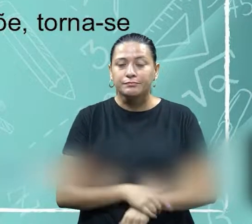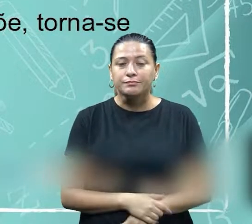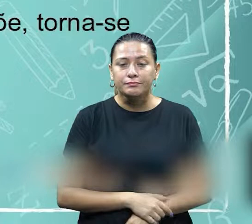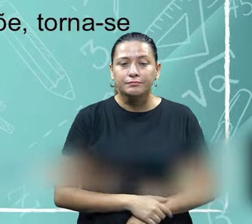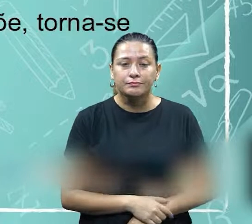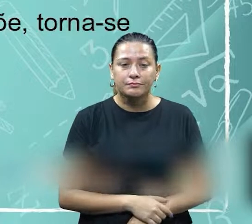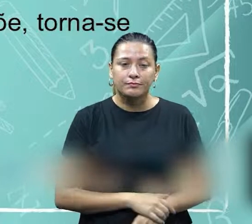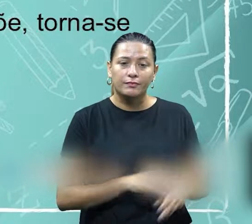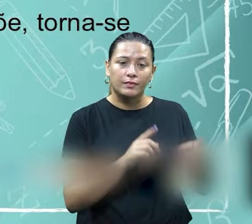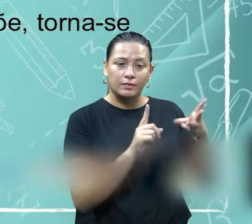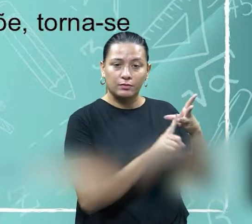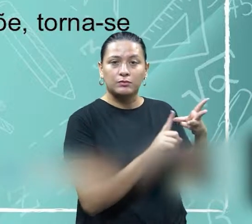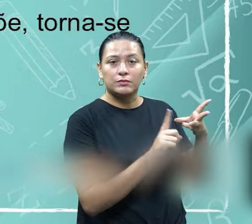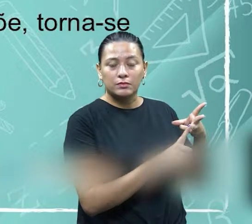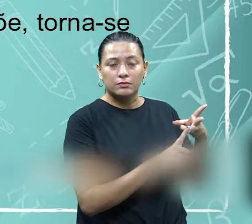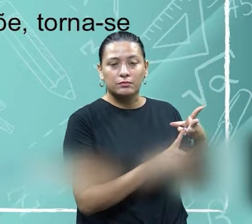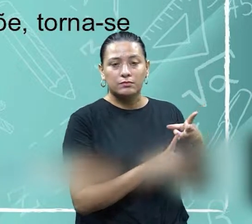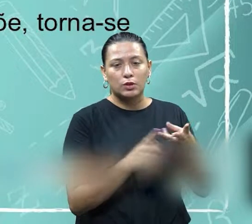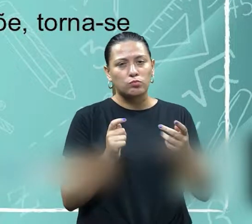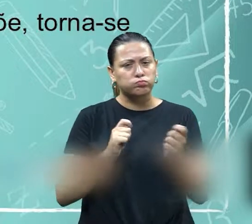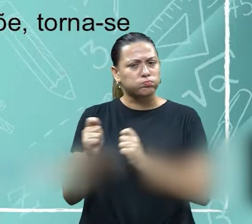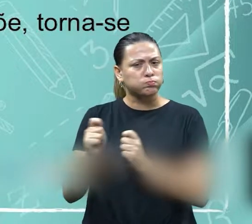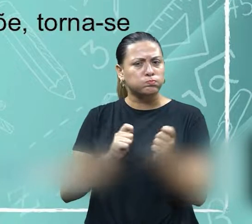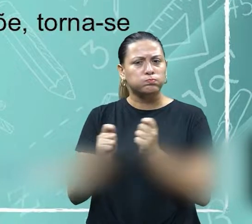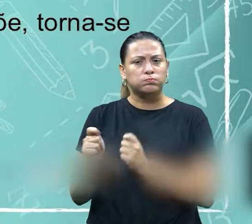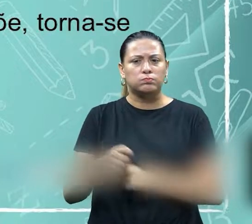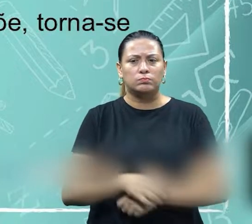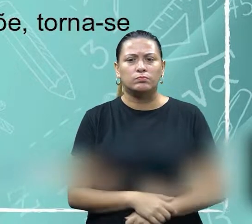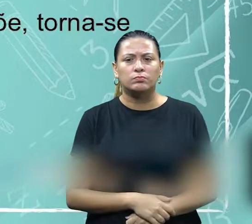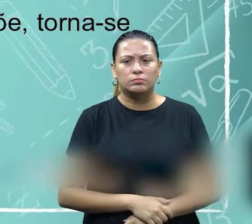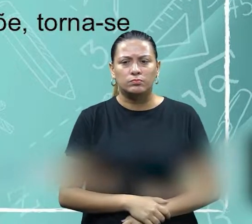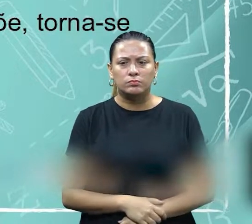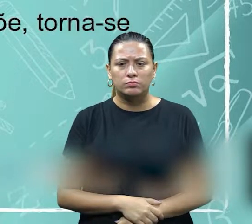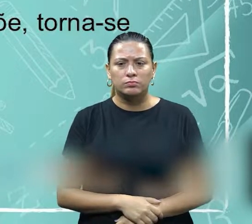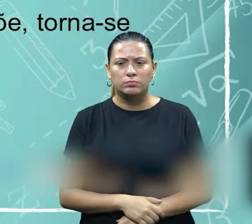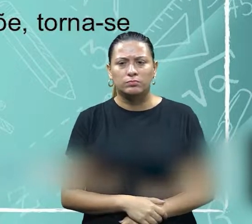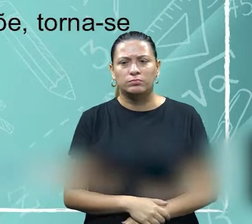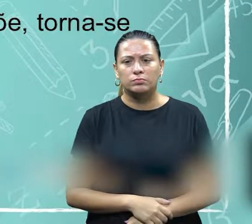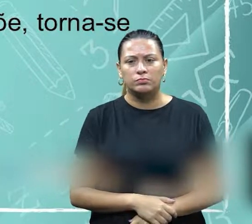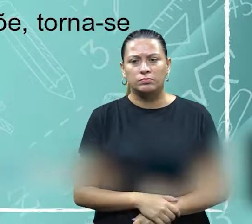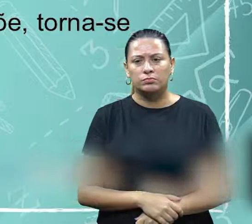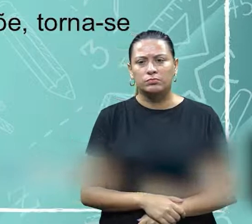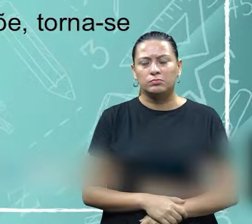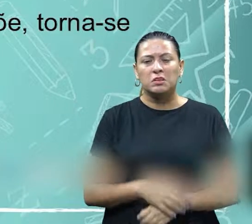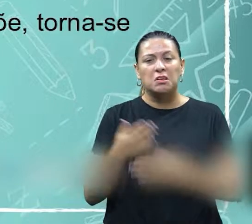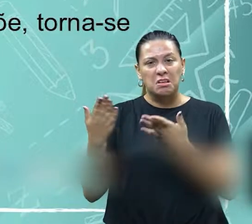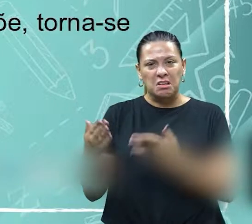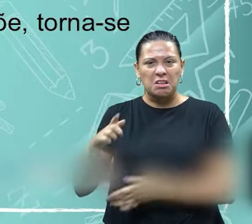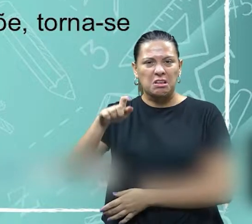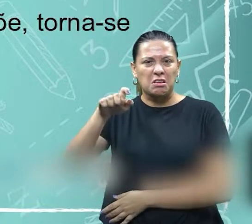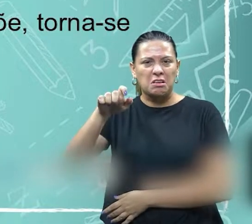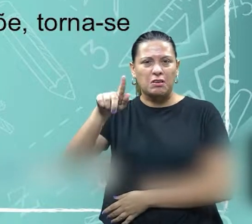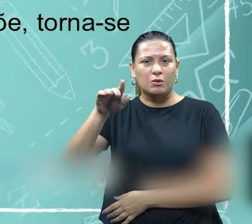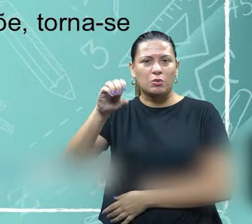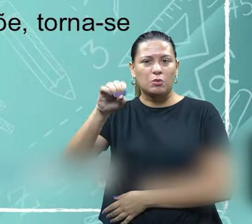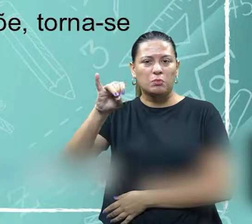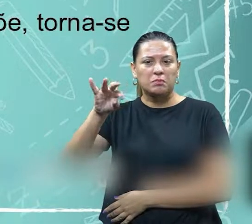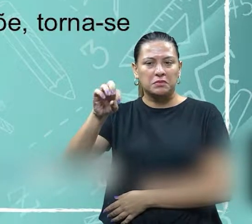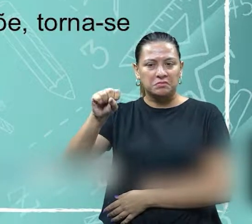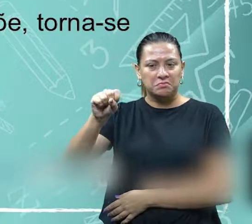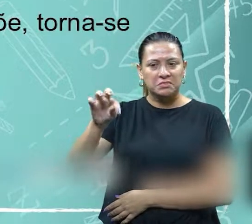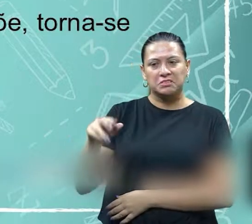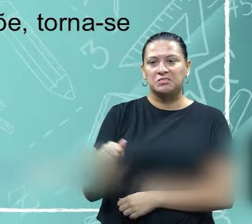estilo controlador. Já esse aqui, às vezes, ele se mostra egoísta,